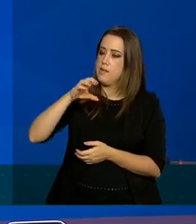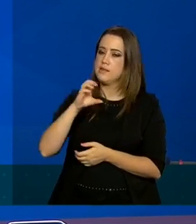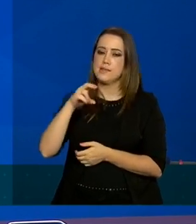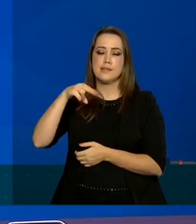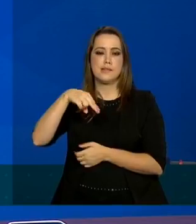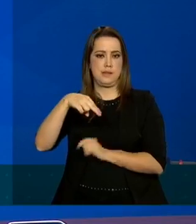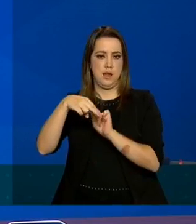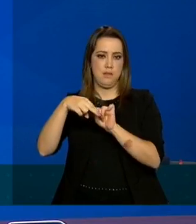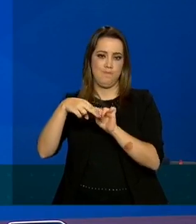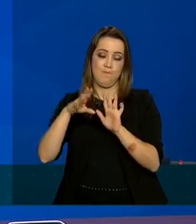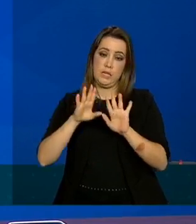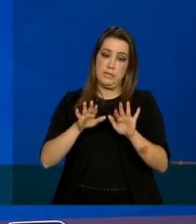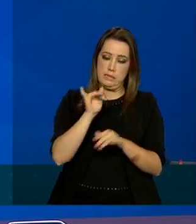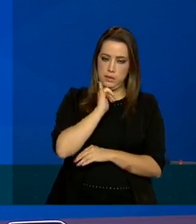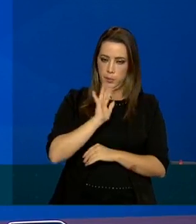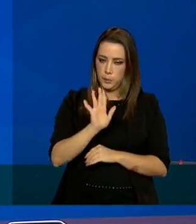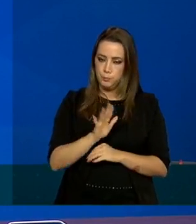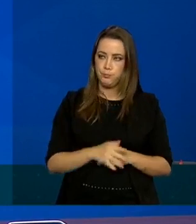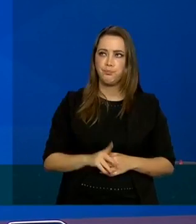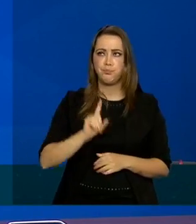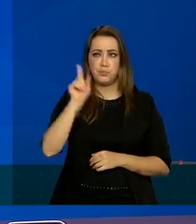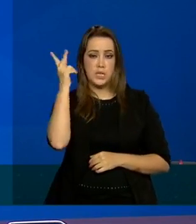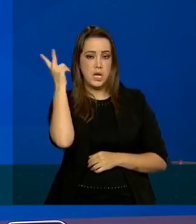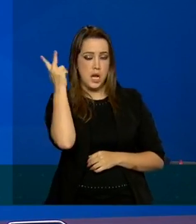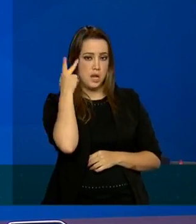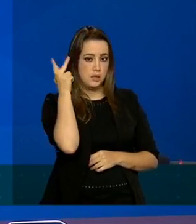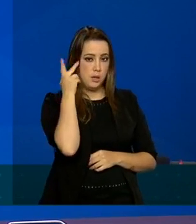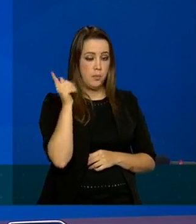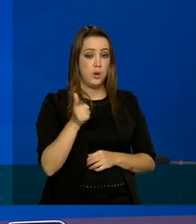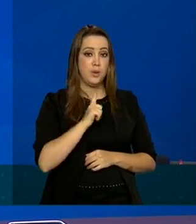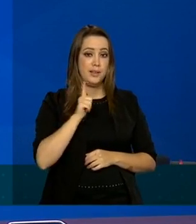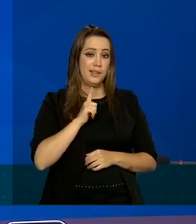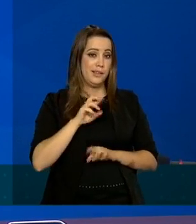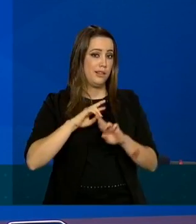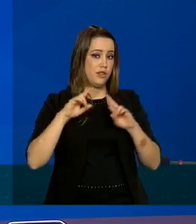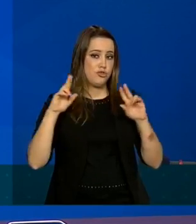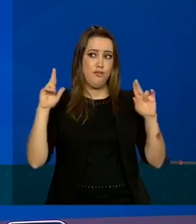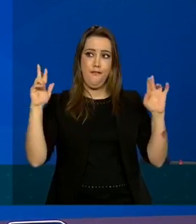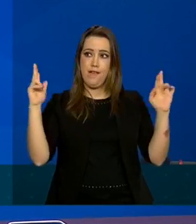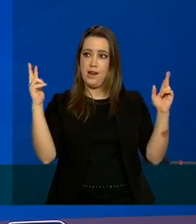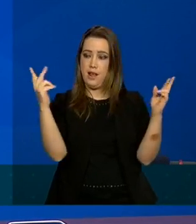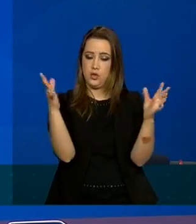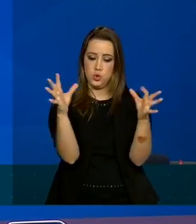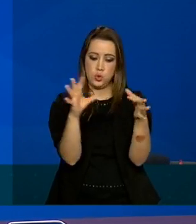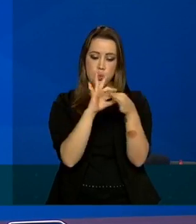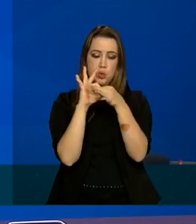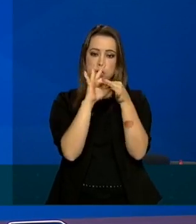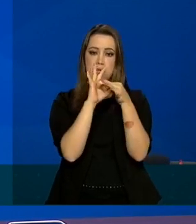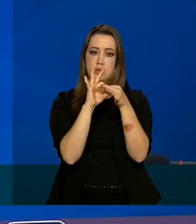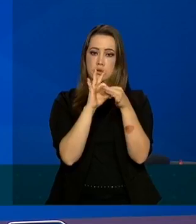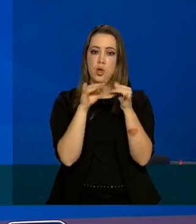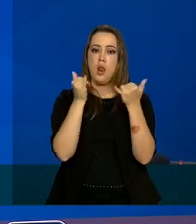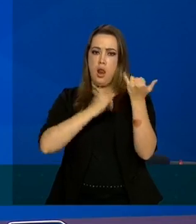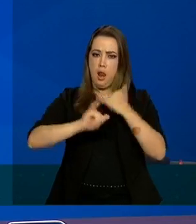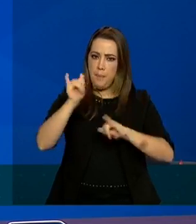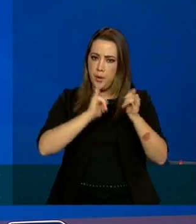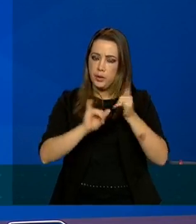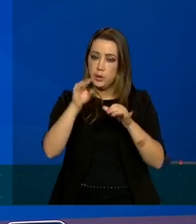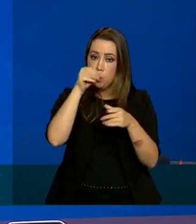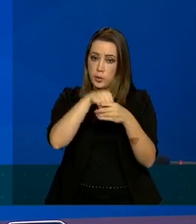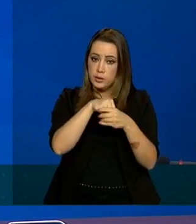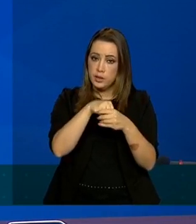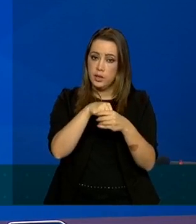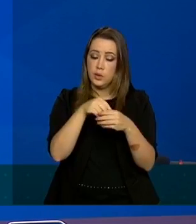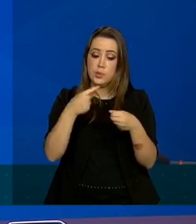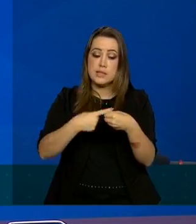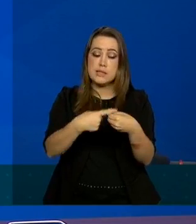tem estados por exemplo como o estado de São Paulo que tem uma rede de laboratórios do Instituto Adolfo Lutz no interior do